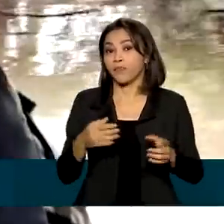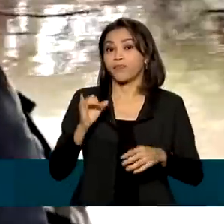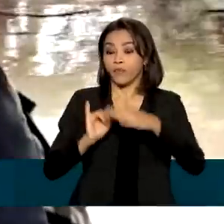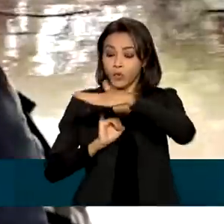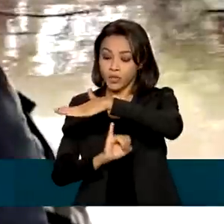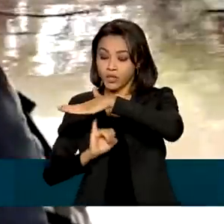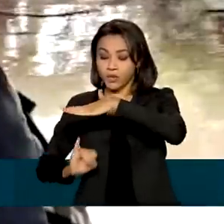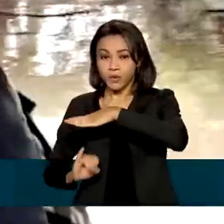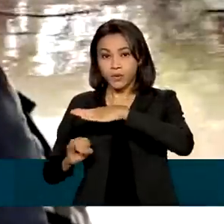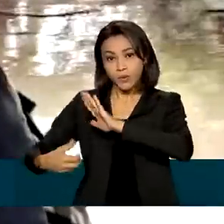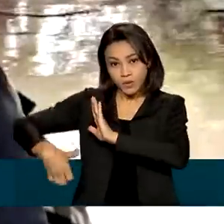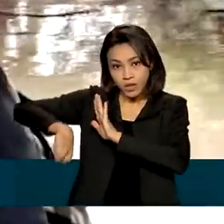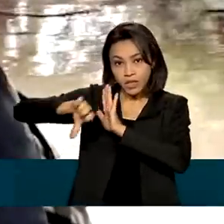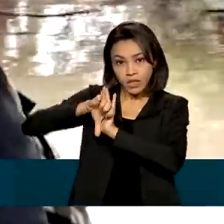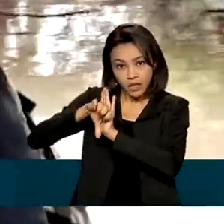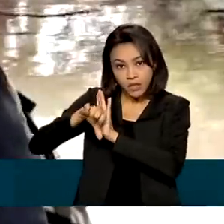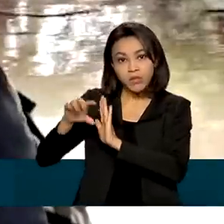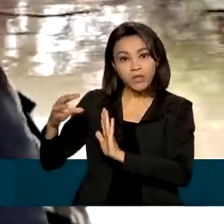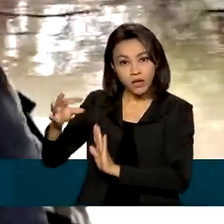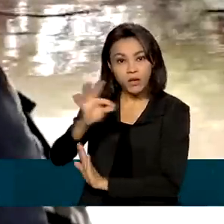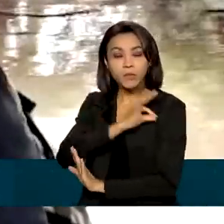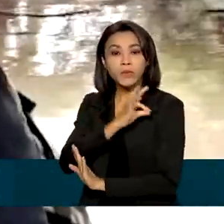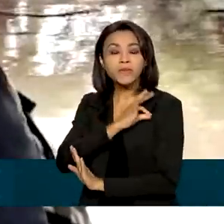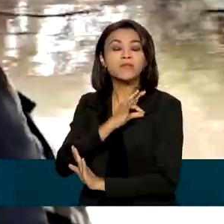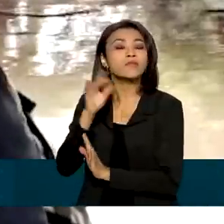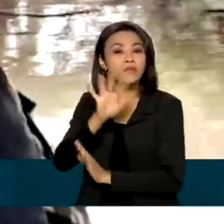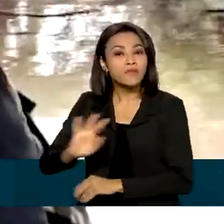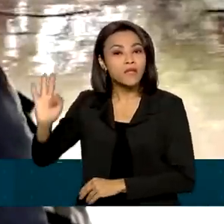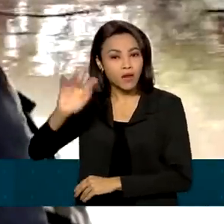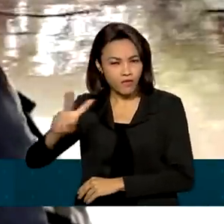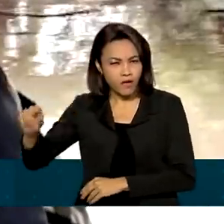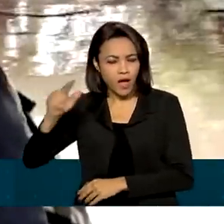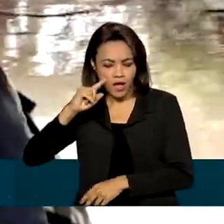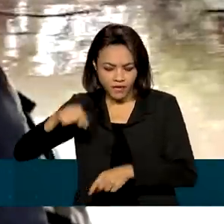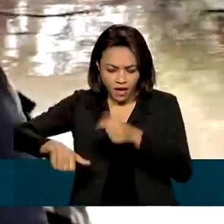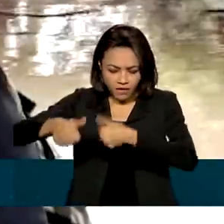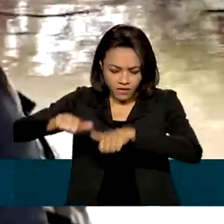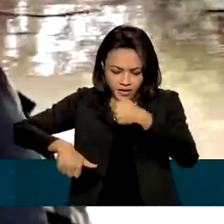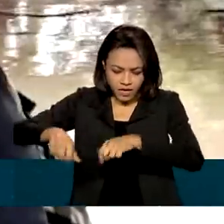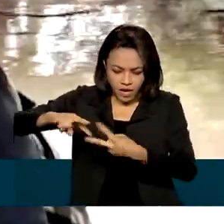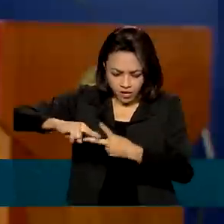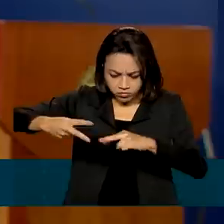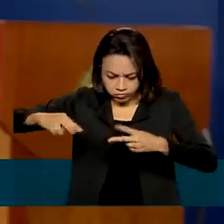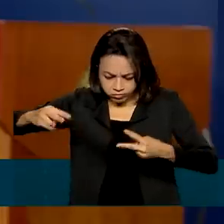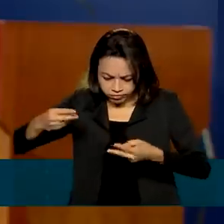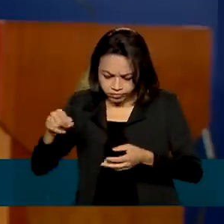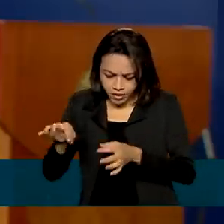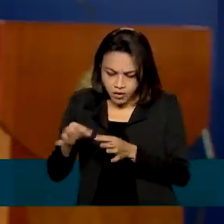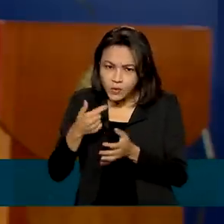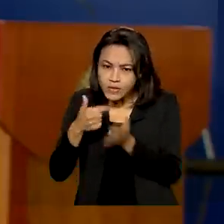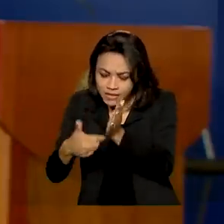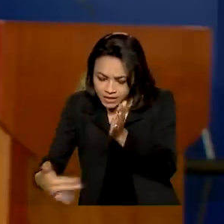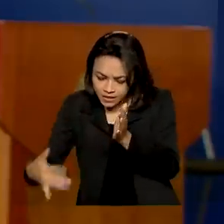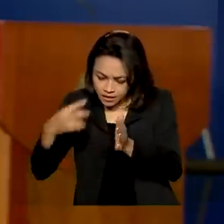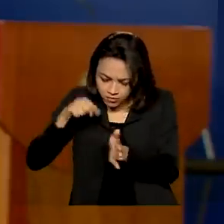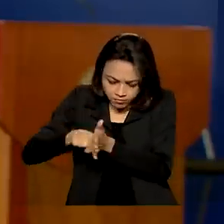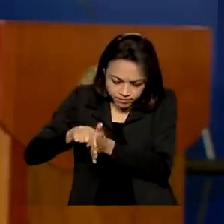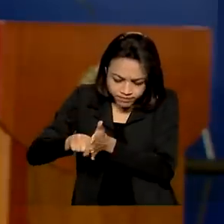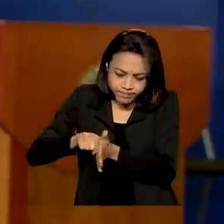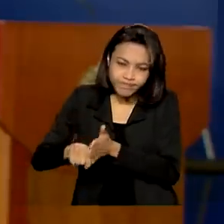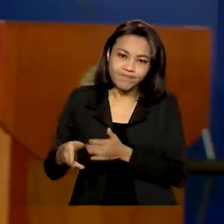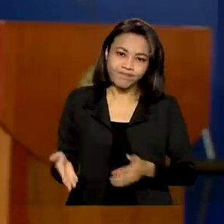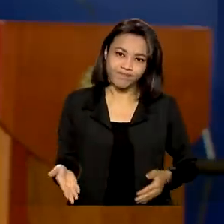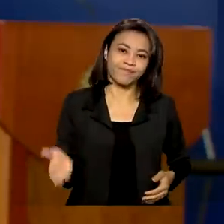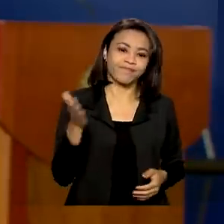Nacional de Criminalítica da Polícia Federal vai fazer a análise pericial do material recolhido. Renata, com você. Tá certo,